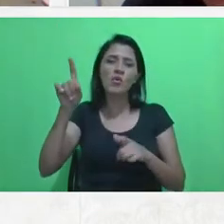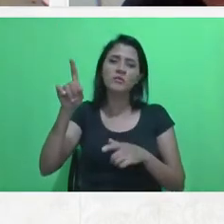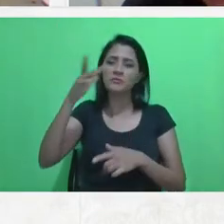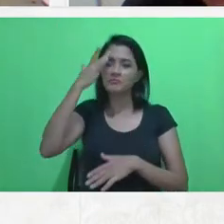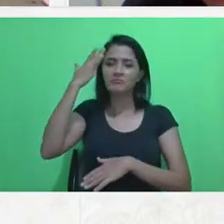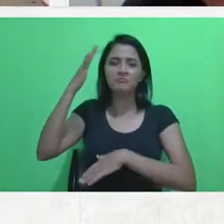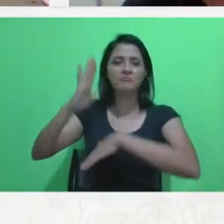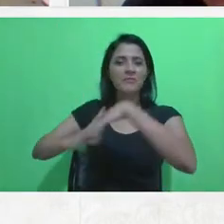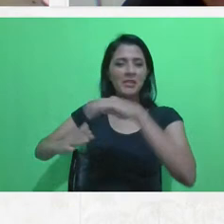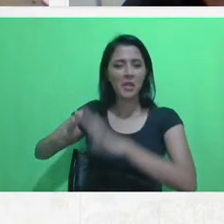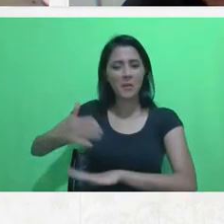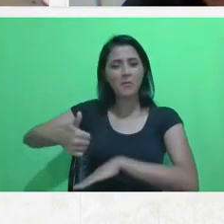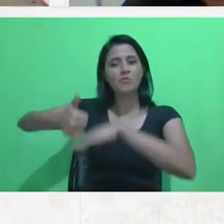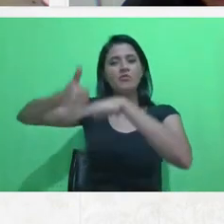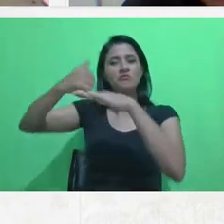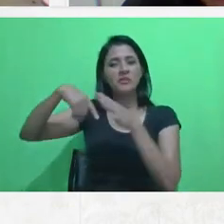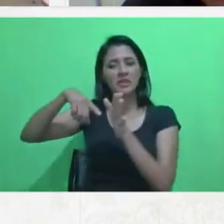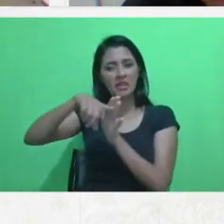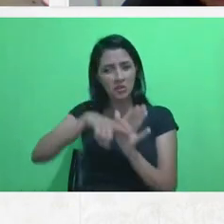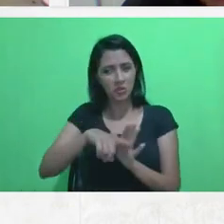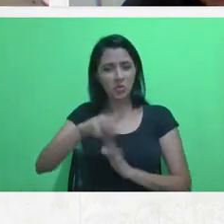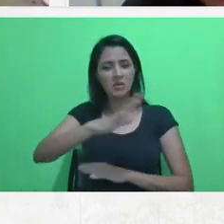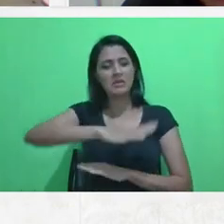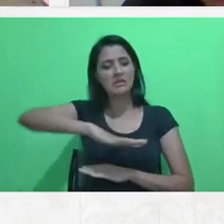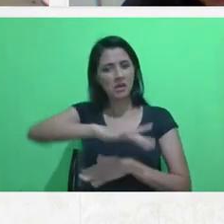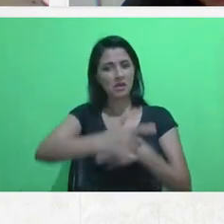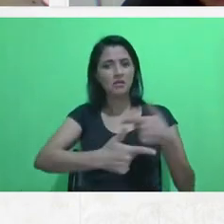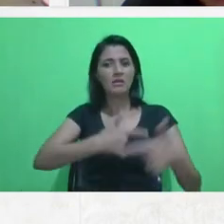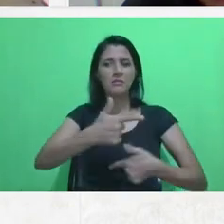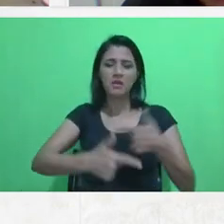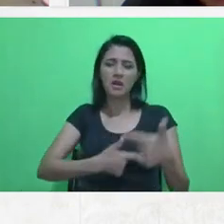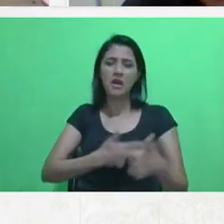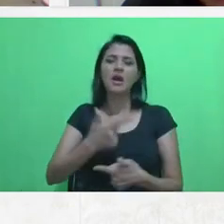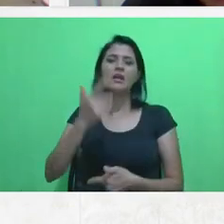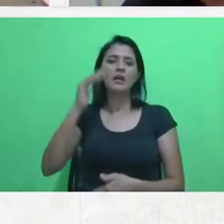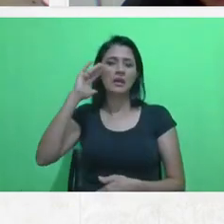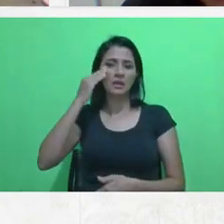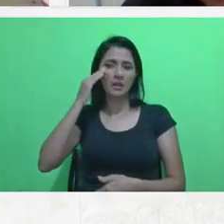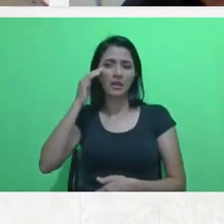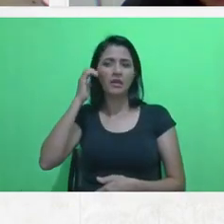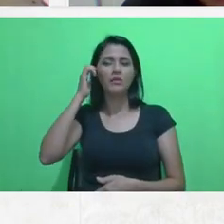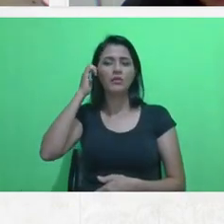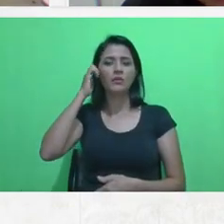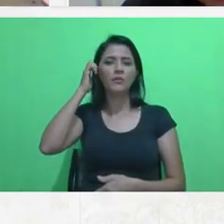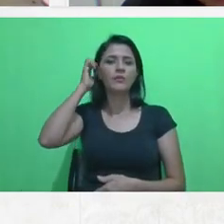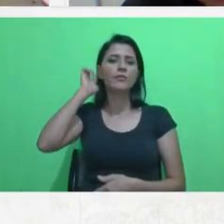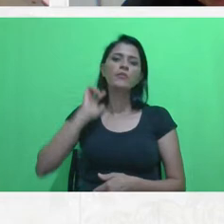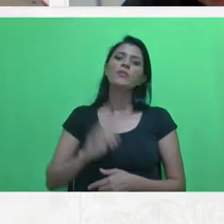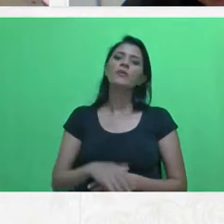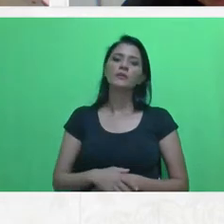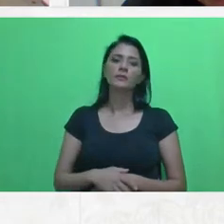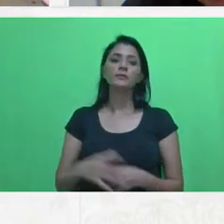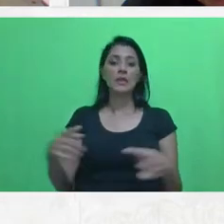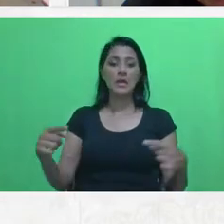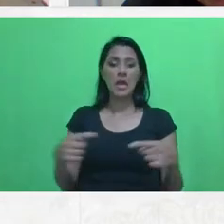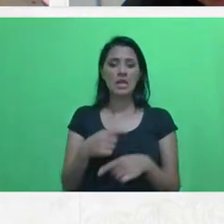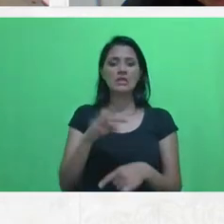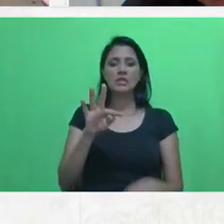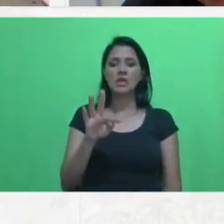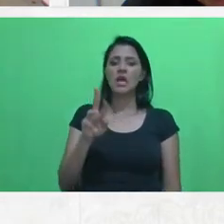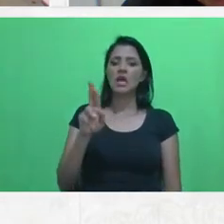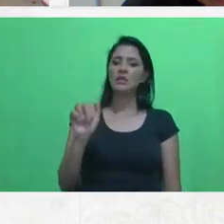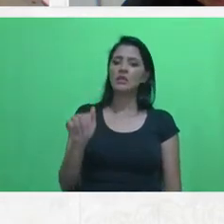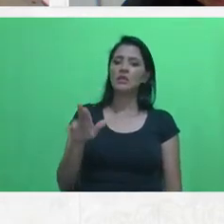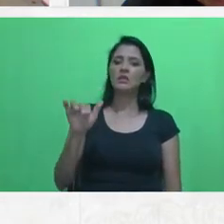atuam dentro dessa temática, que entendem que a transversalidade, a intersetorialidade é importante nas